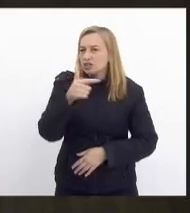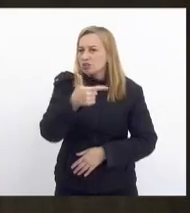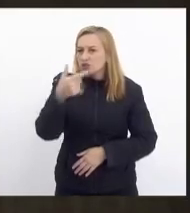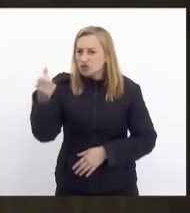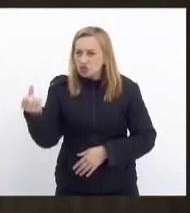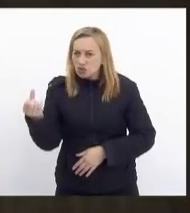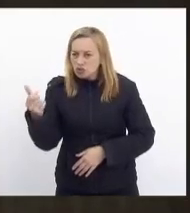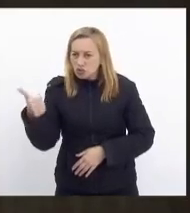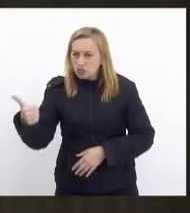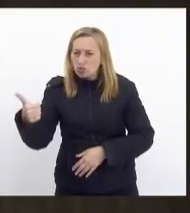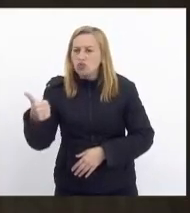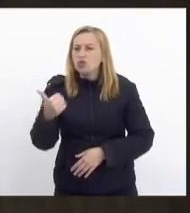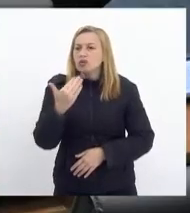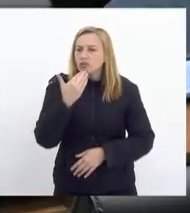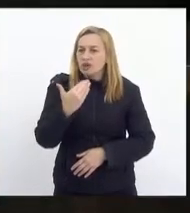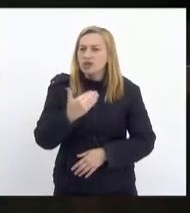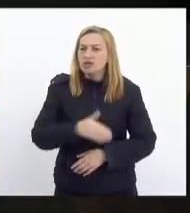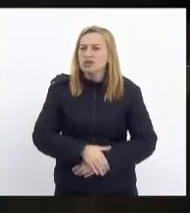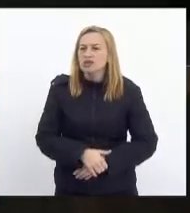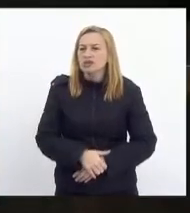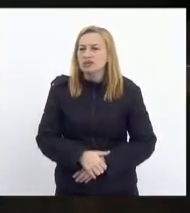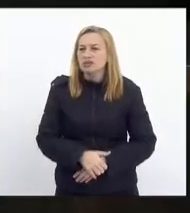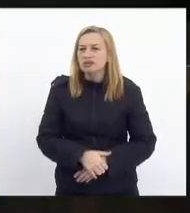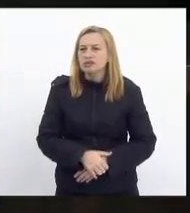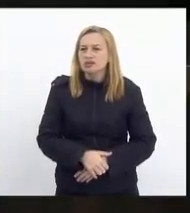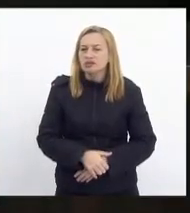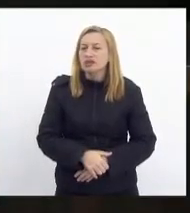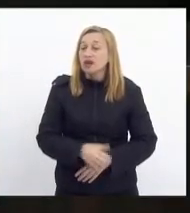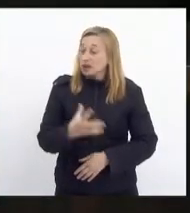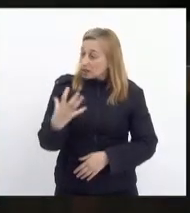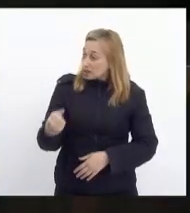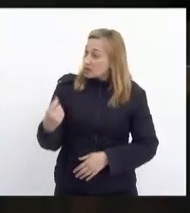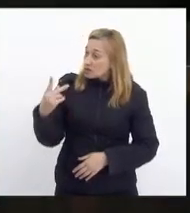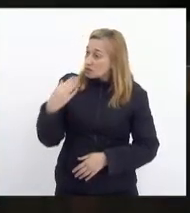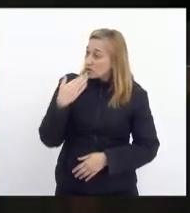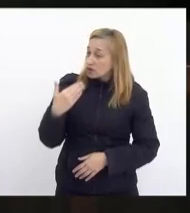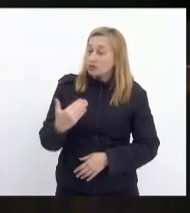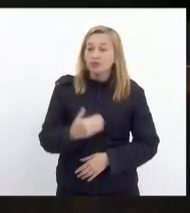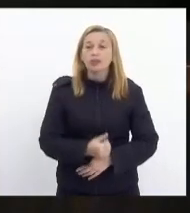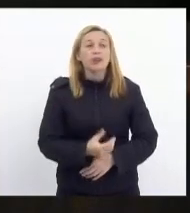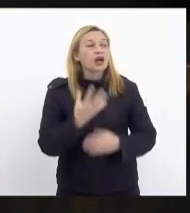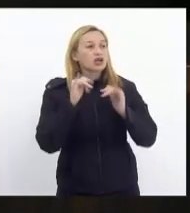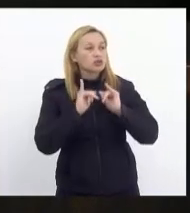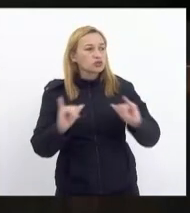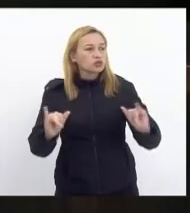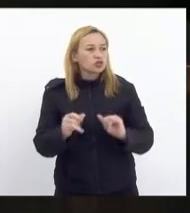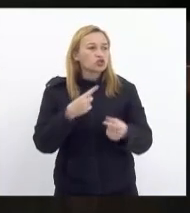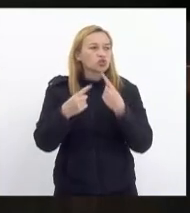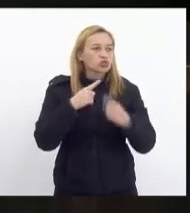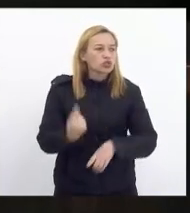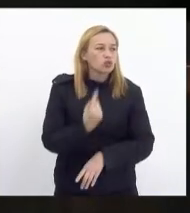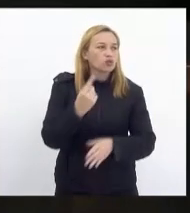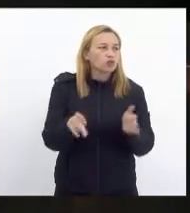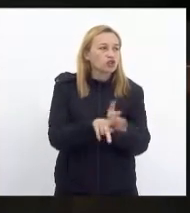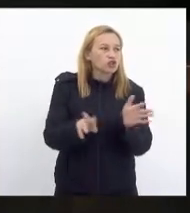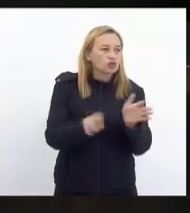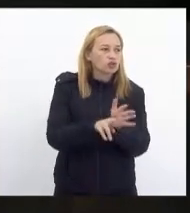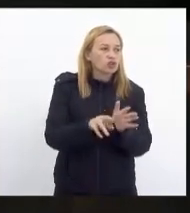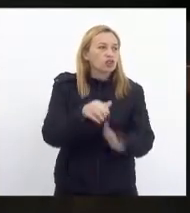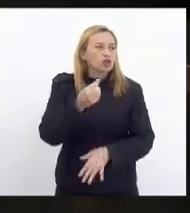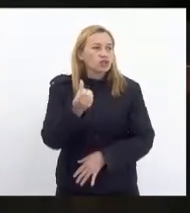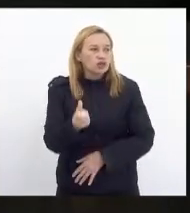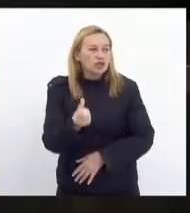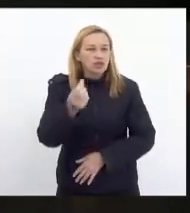por favor. Muito obrigada. Está consignada o pedido de vossa excelência. Anuncio, discussão única, projeto de resolução nº